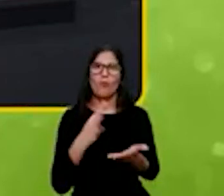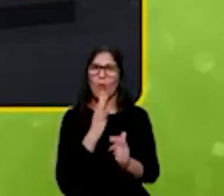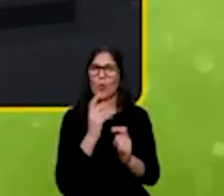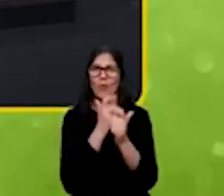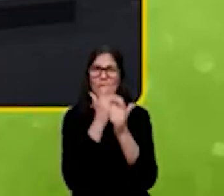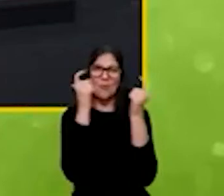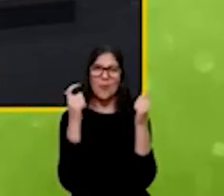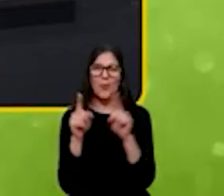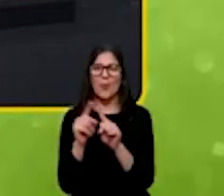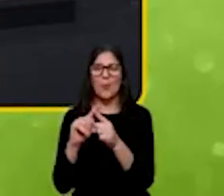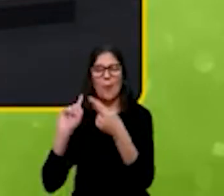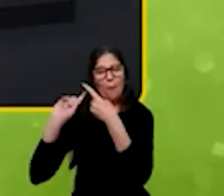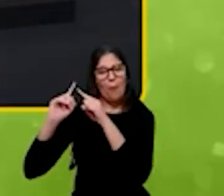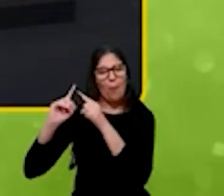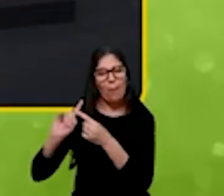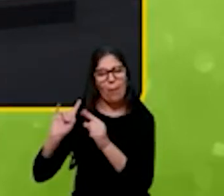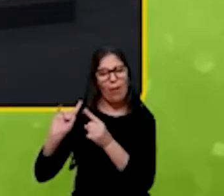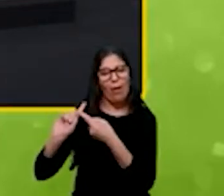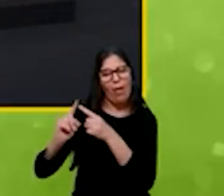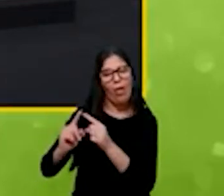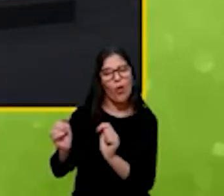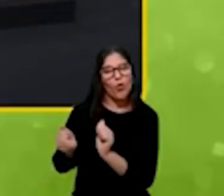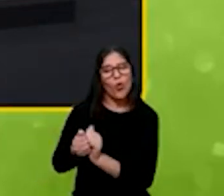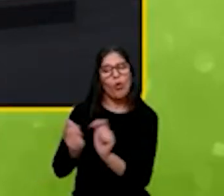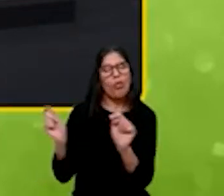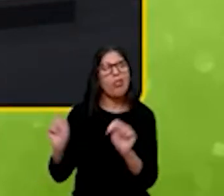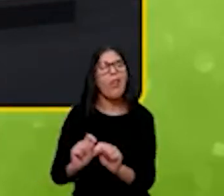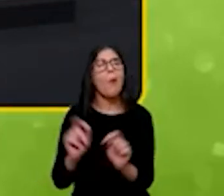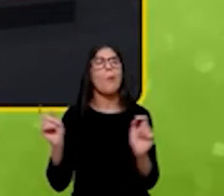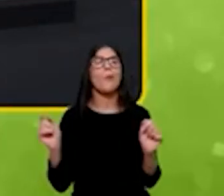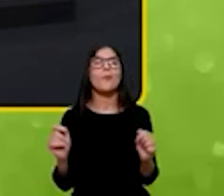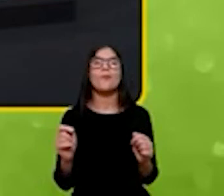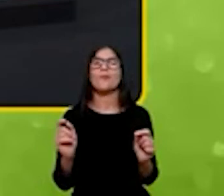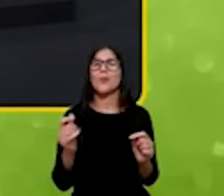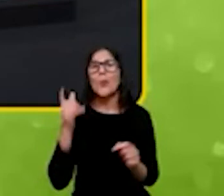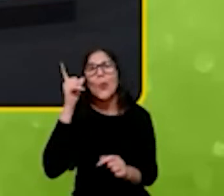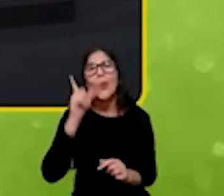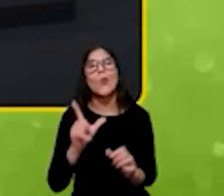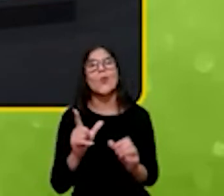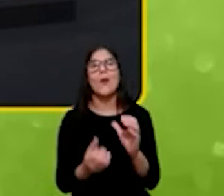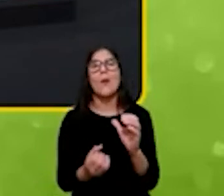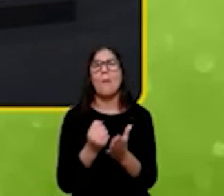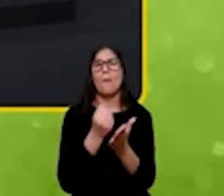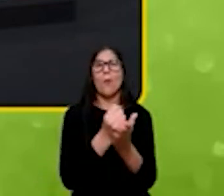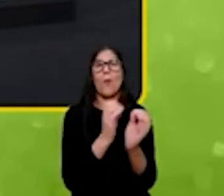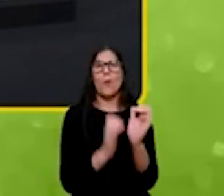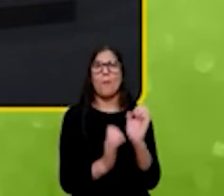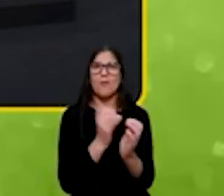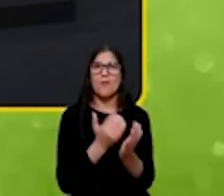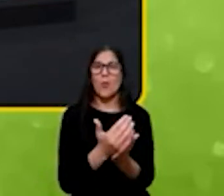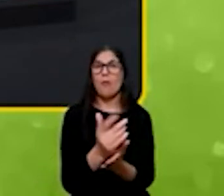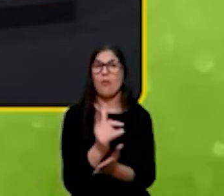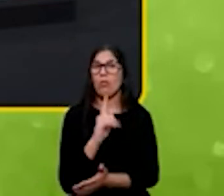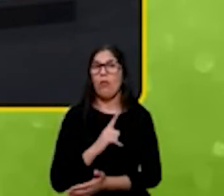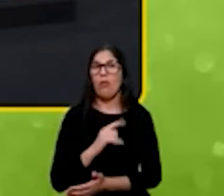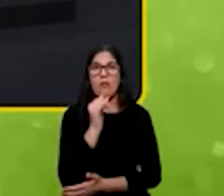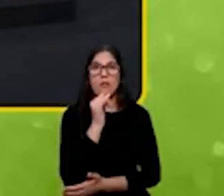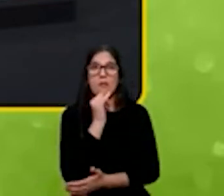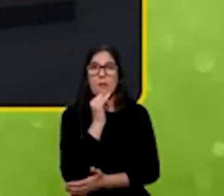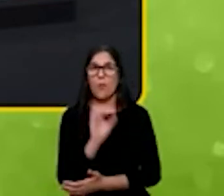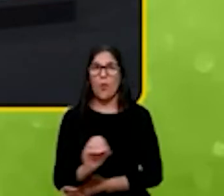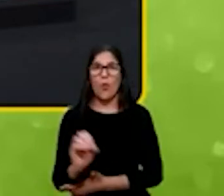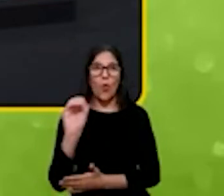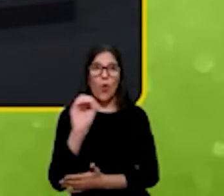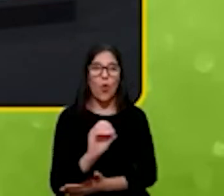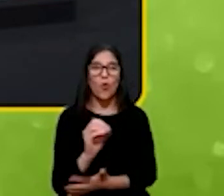articulação para viabilizar essas empresas nascentes e aqui foi um exemplo fantástico desde o Smart City